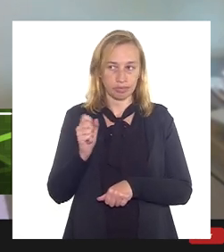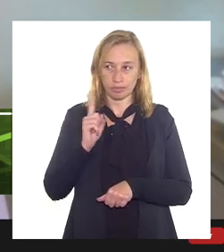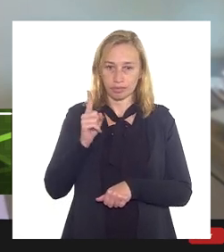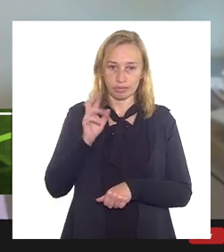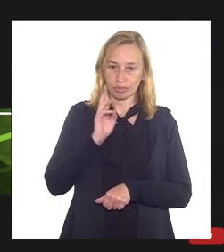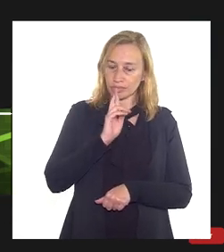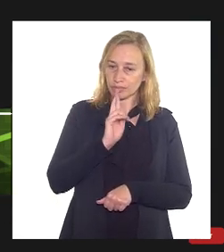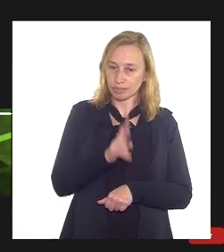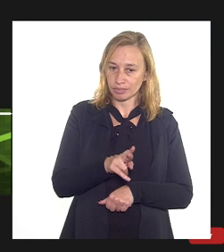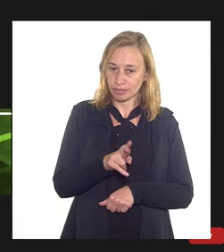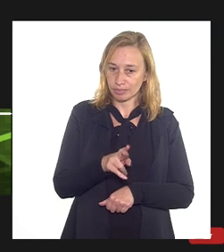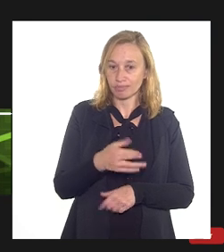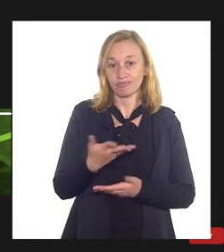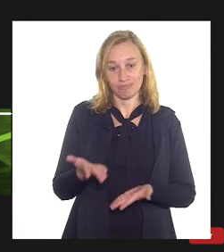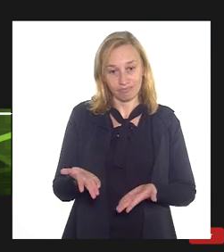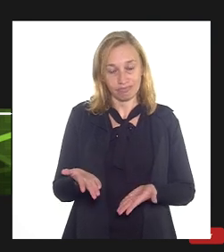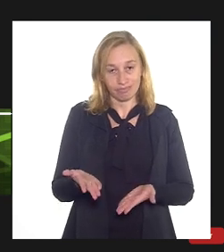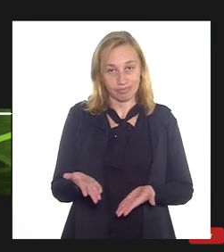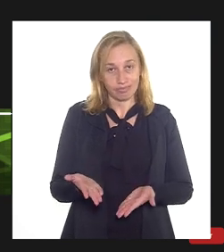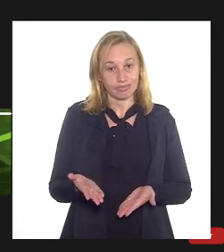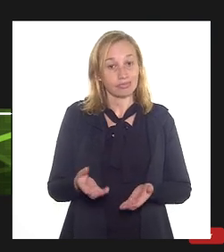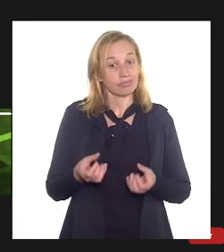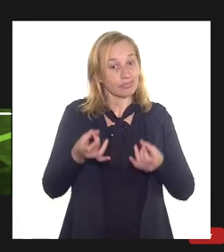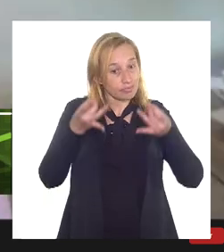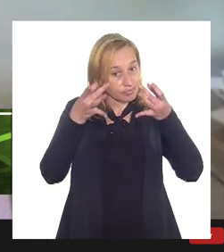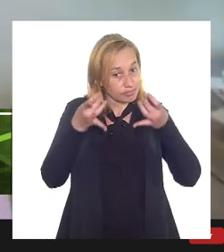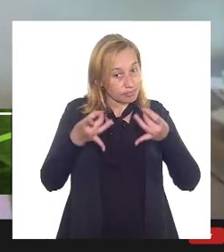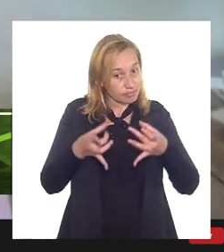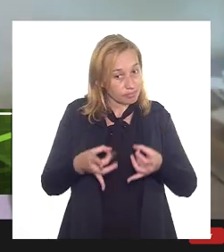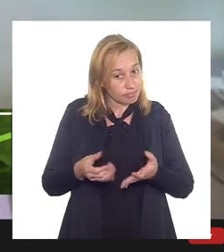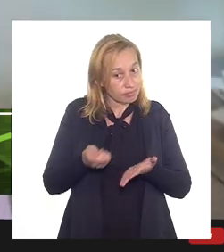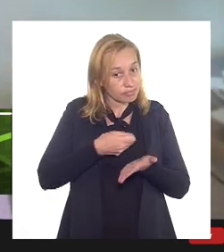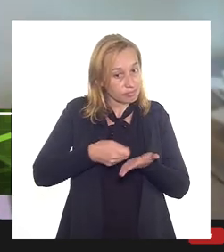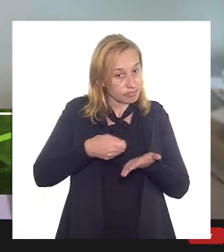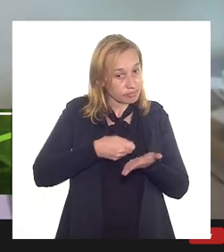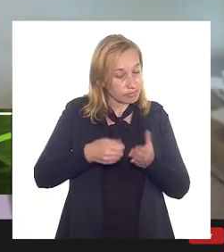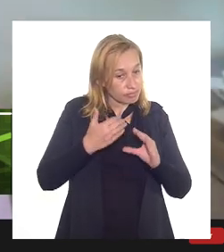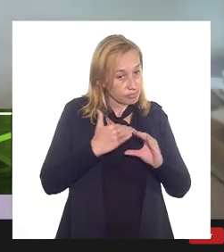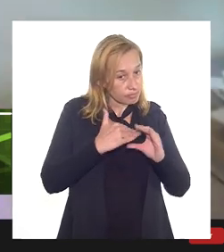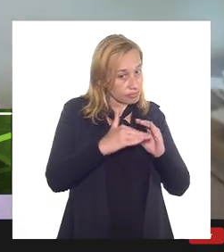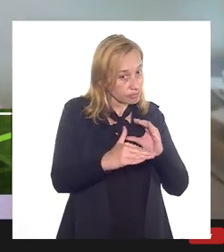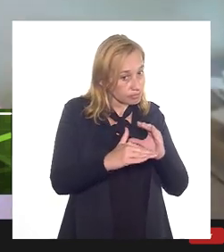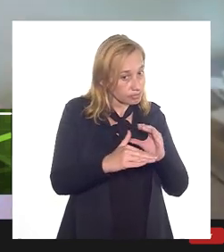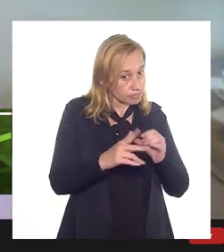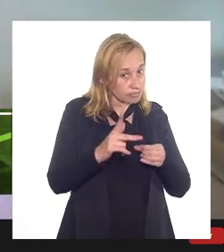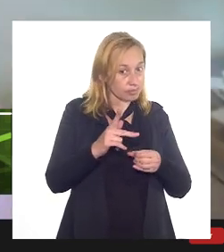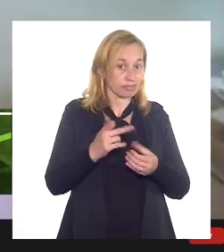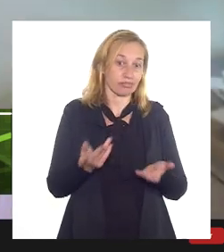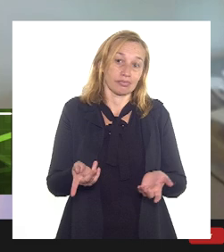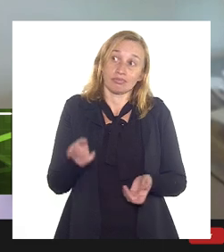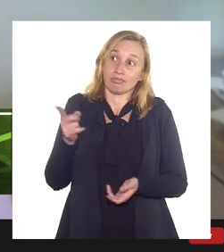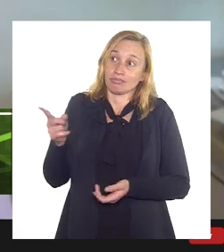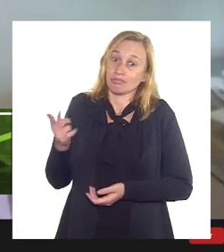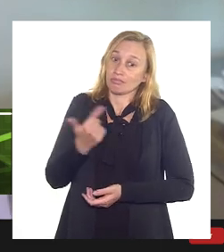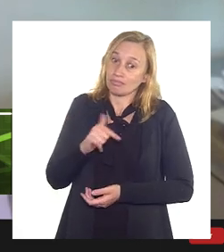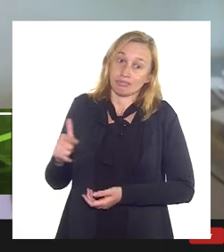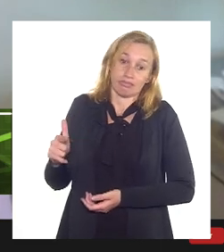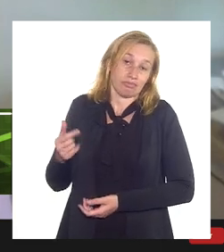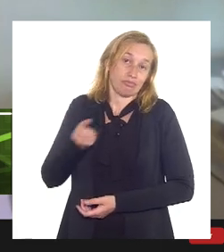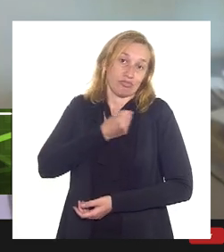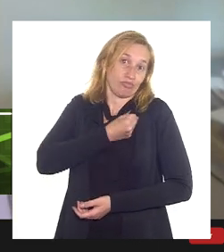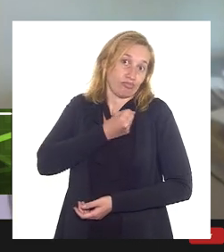Eu gostaria que o senhor detalhasse ela por escrito para a gente encaminhar, porque ele não tem esses números